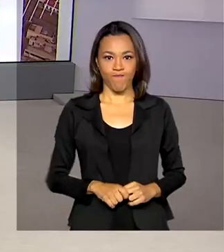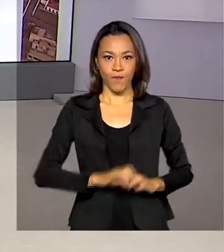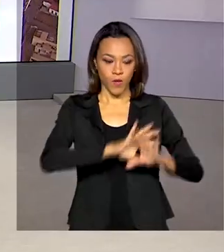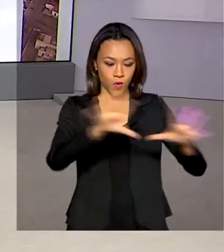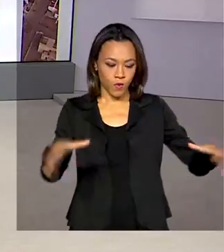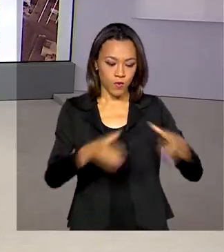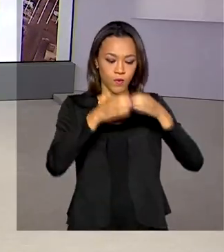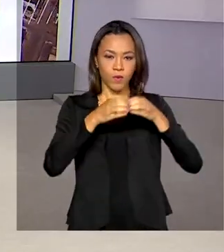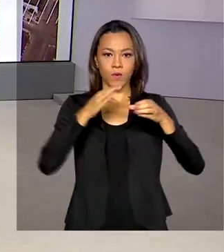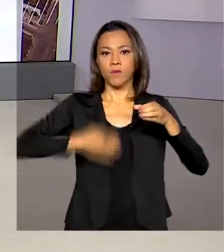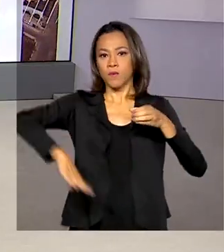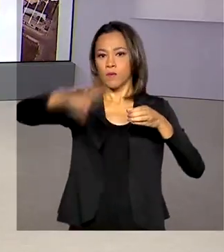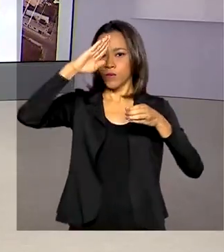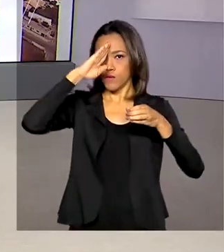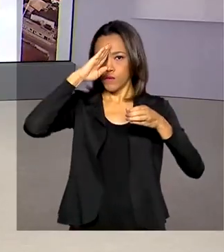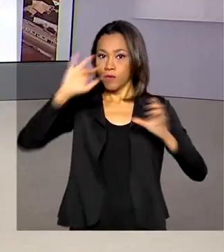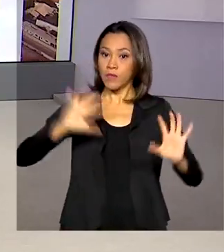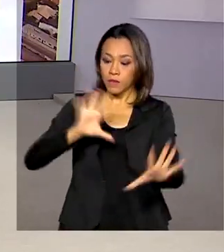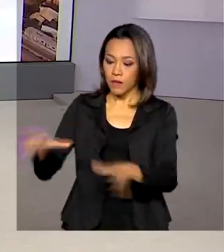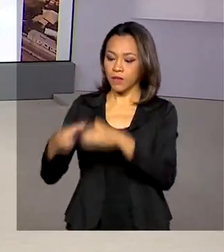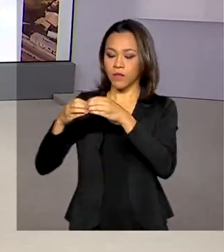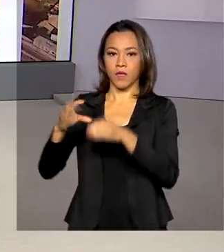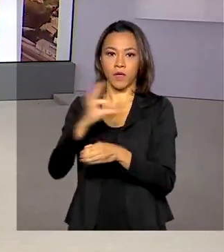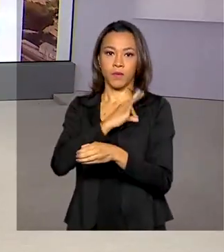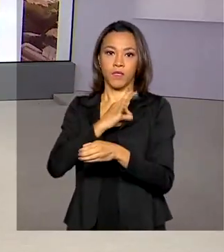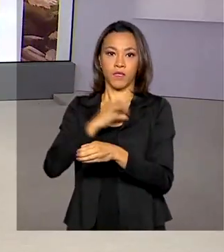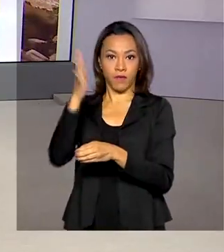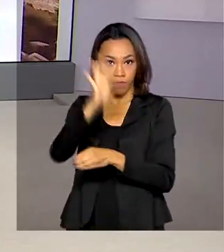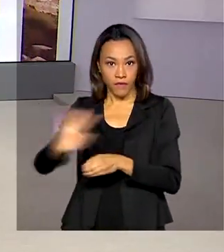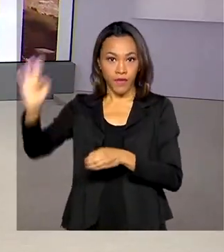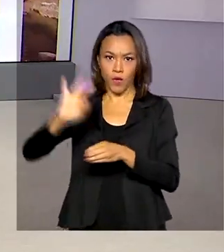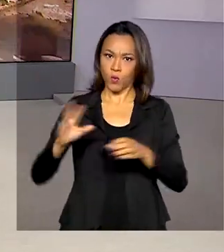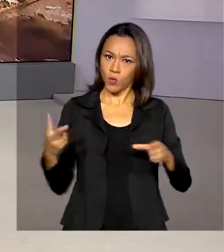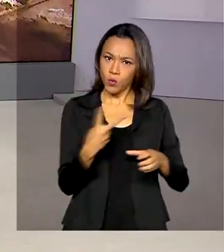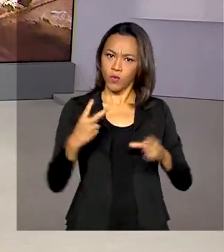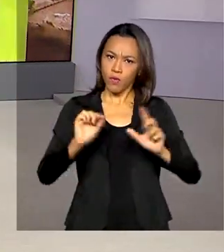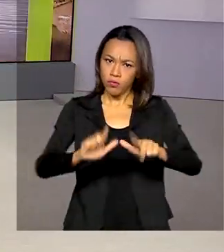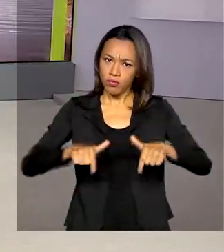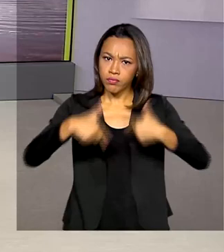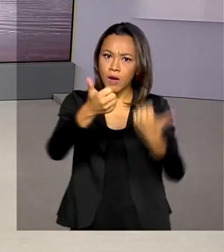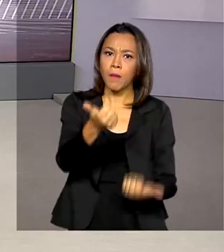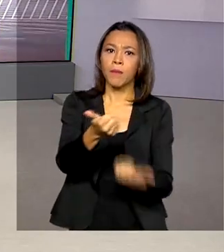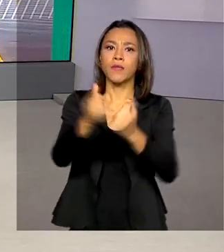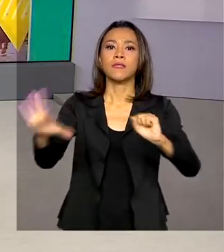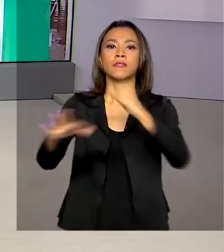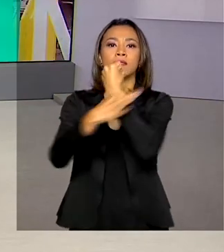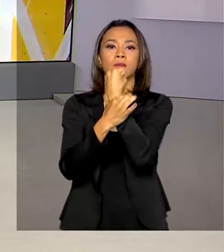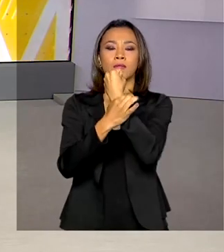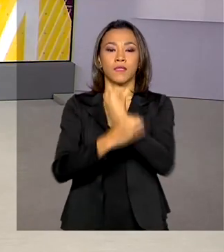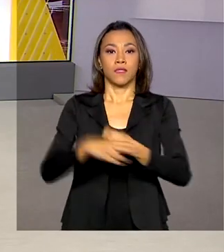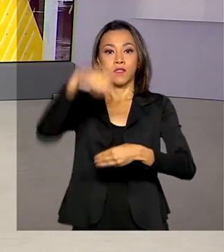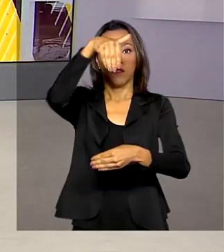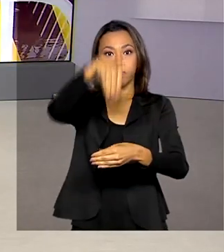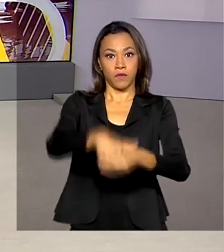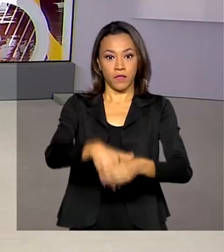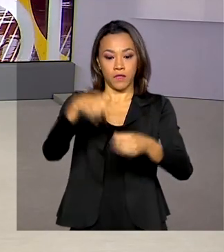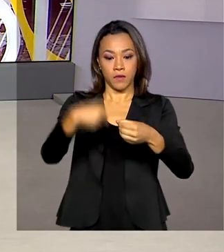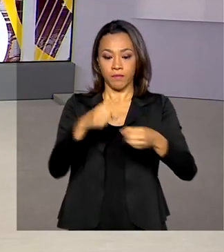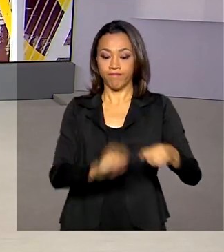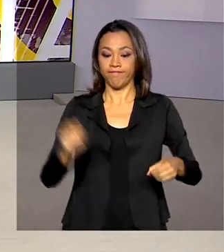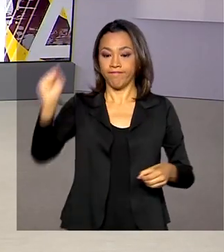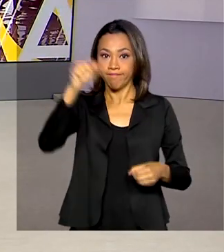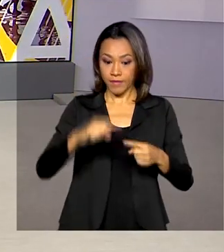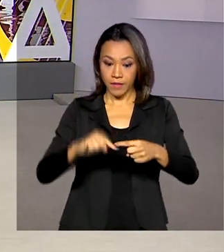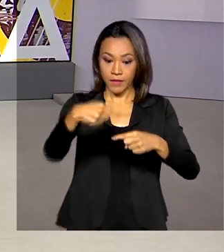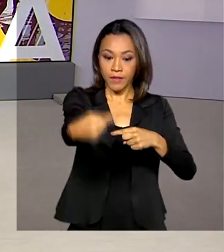Forças Armadas e a Polícia Federal vão reforçar a segurança das eleições municipais. Neste domingo, 15 de